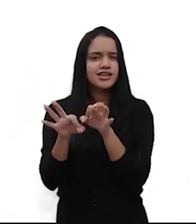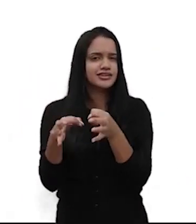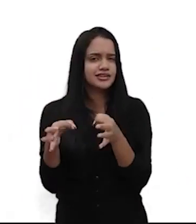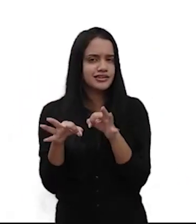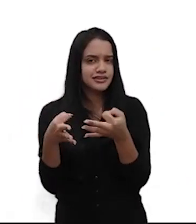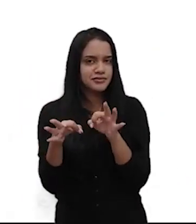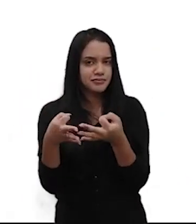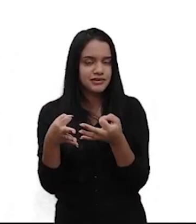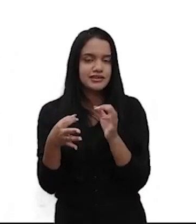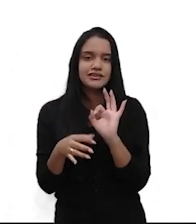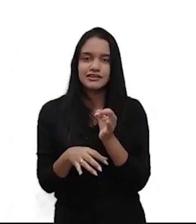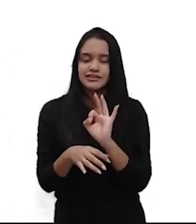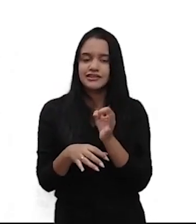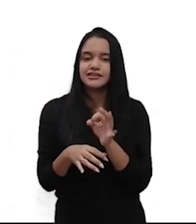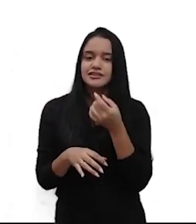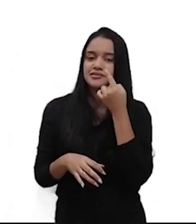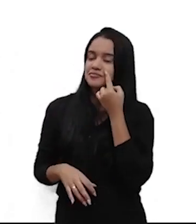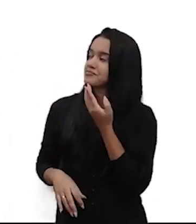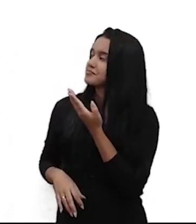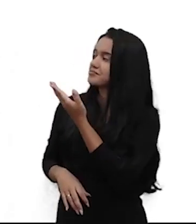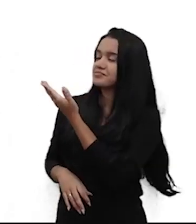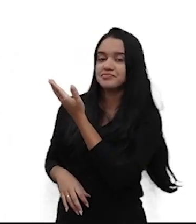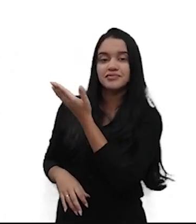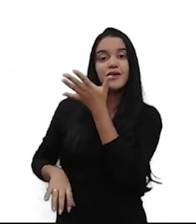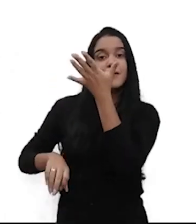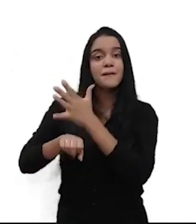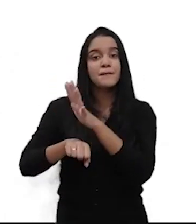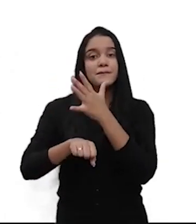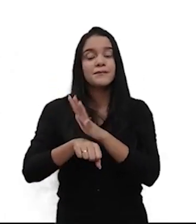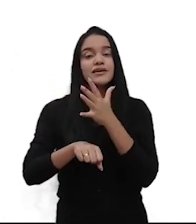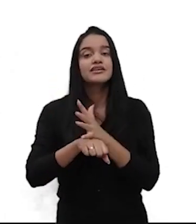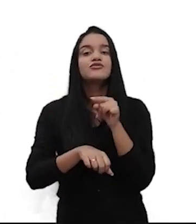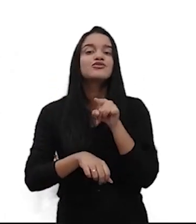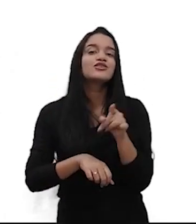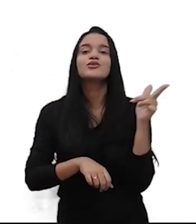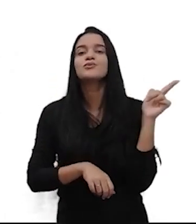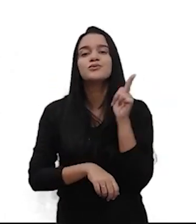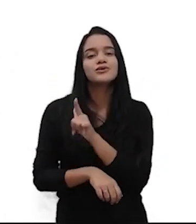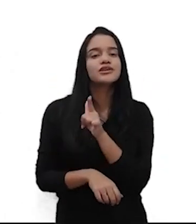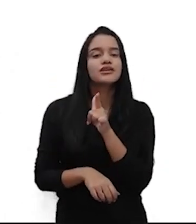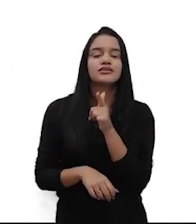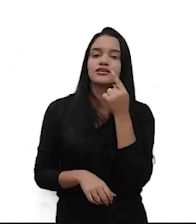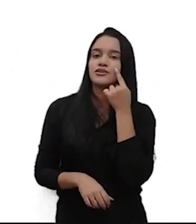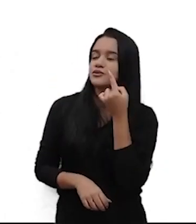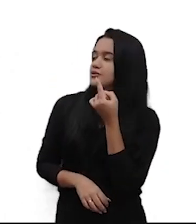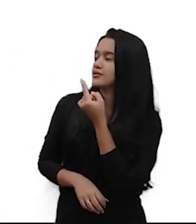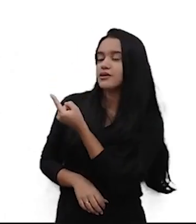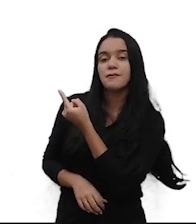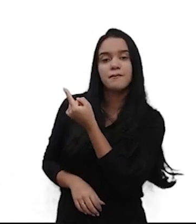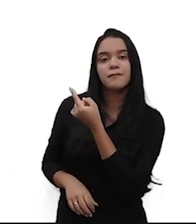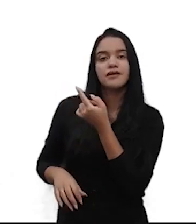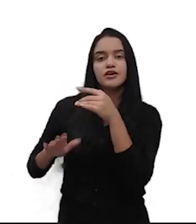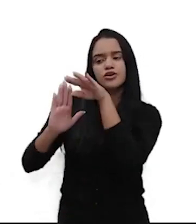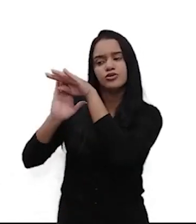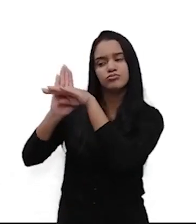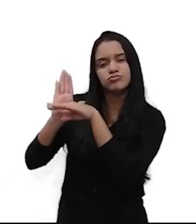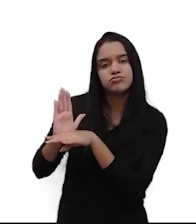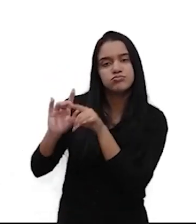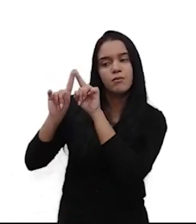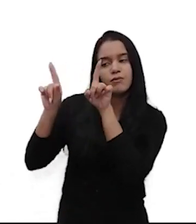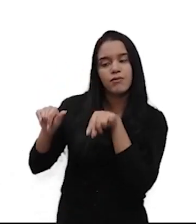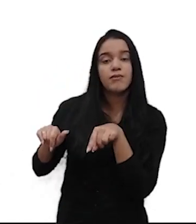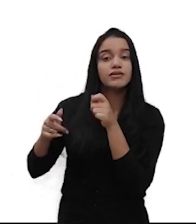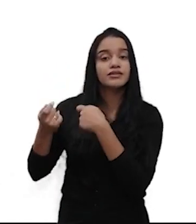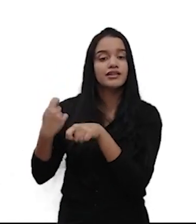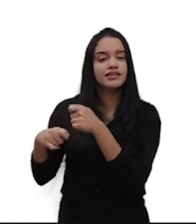de execução prática e que você consegue definir basicamente o teu plano de negócio de maneira mais